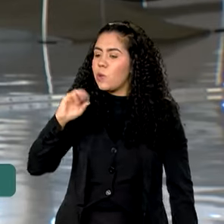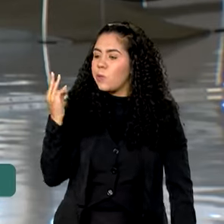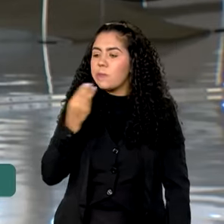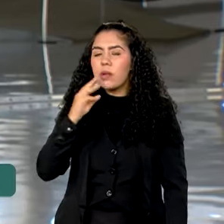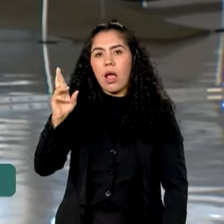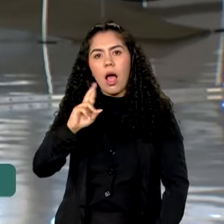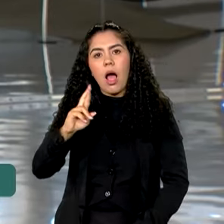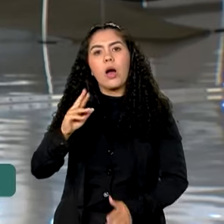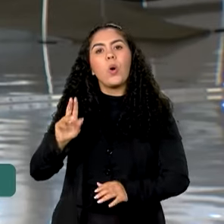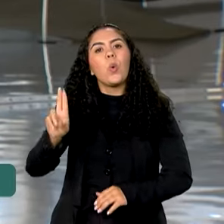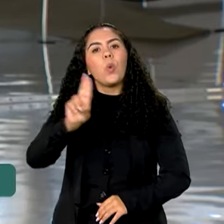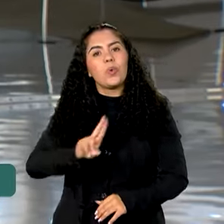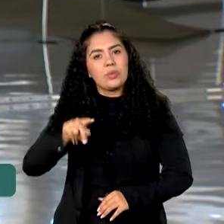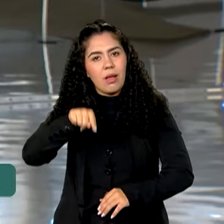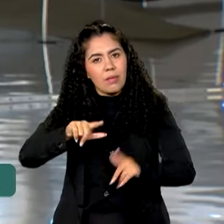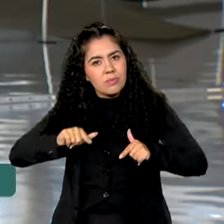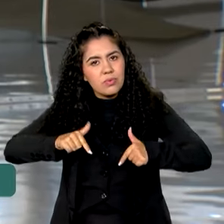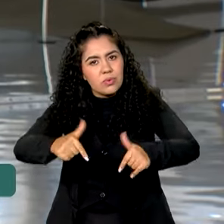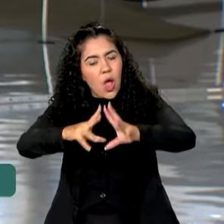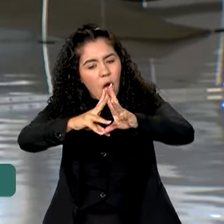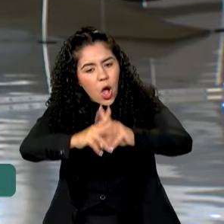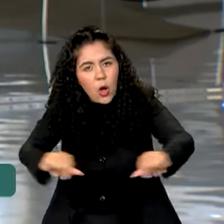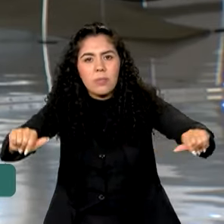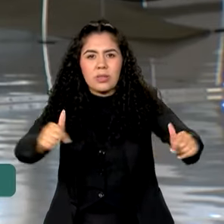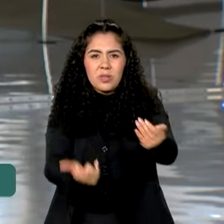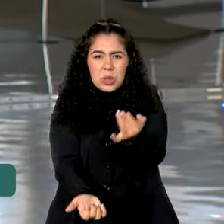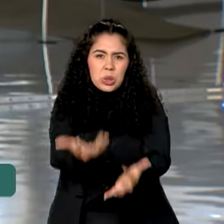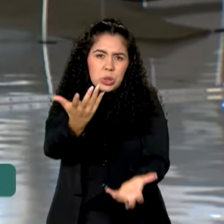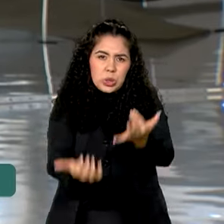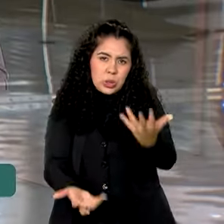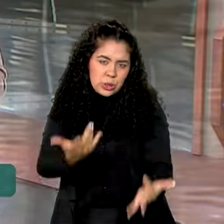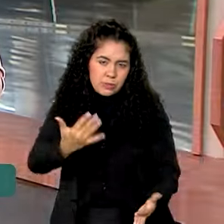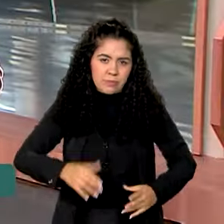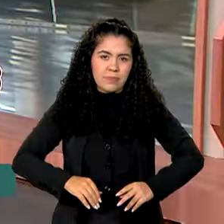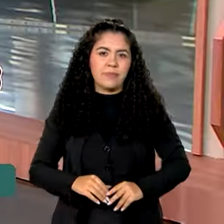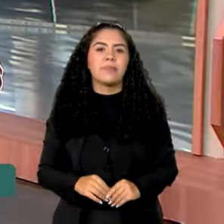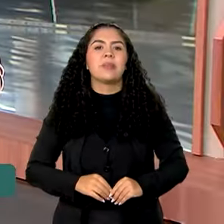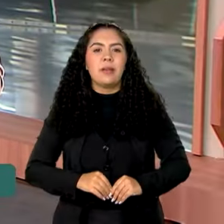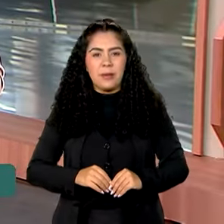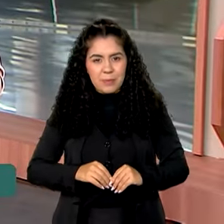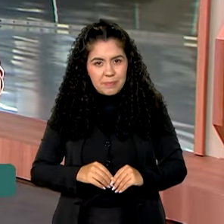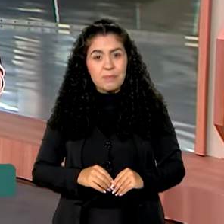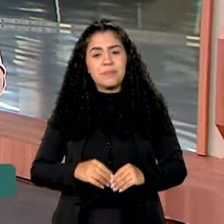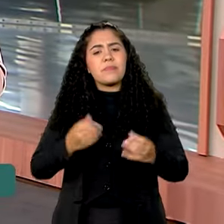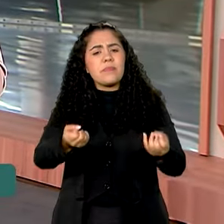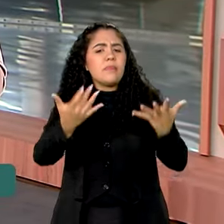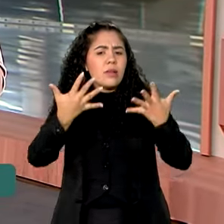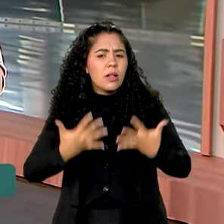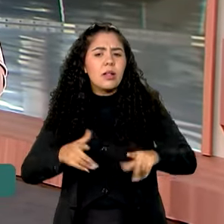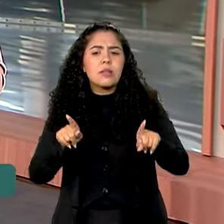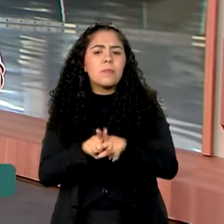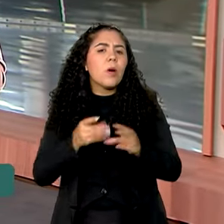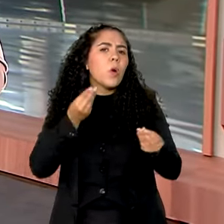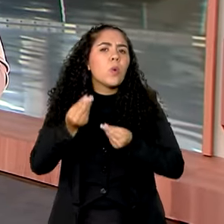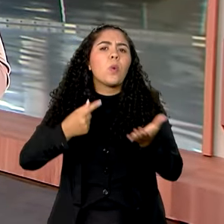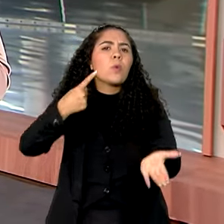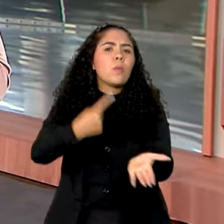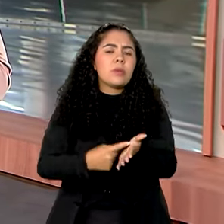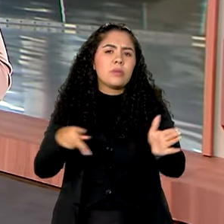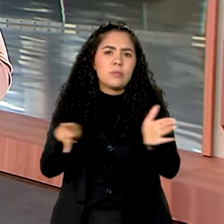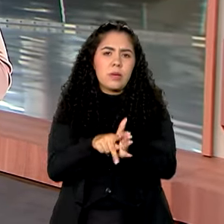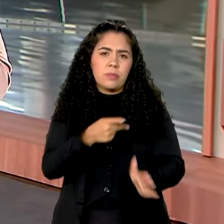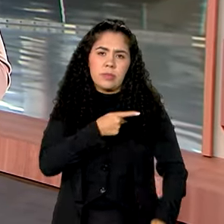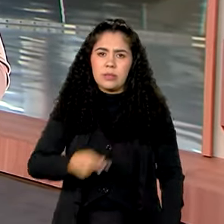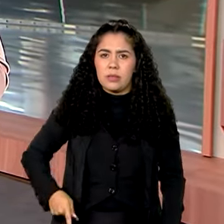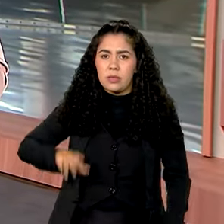usados exatamente neste trabalho de combate às chamas, Vanessa. Ok, Marcinha. E conta para a gente, como está a agenda do presidente Lula